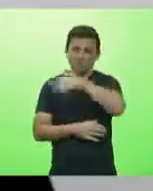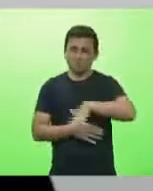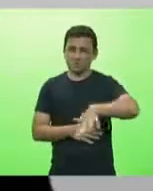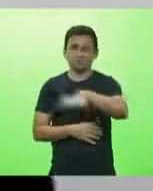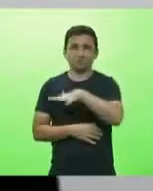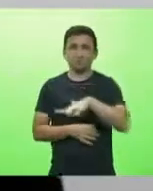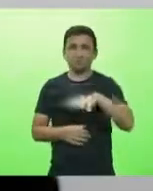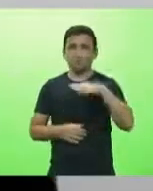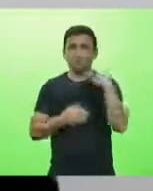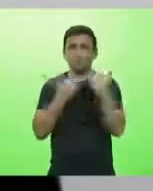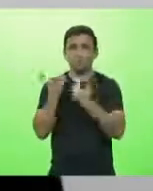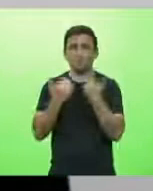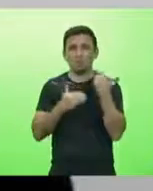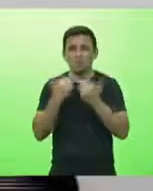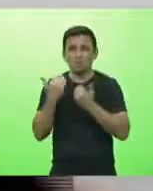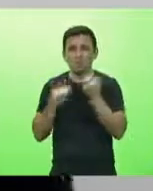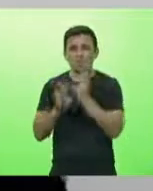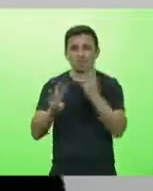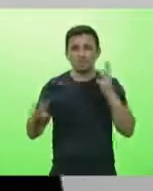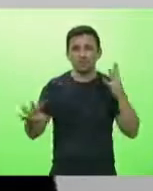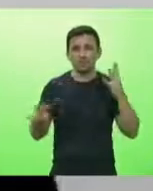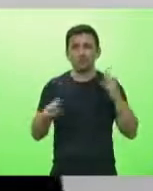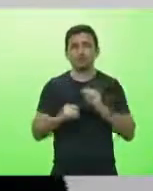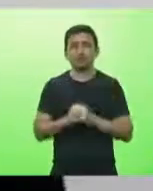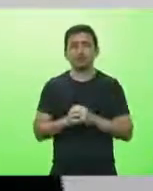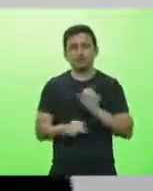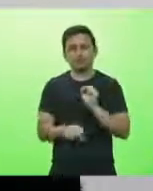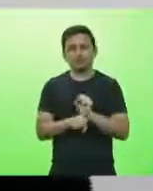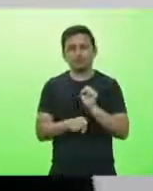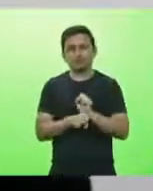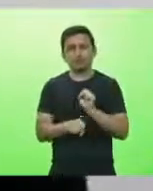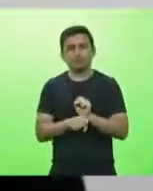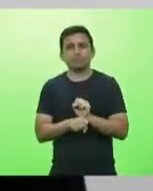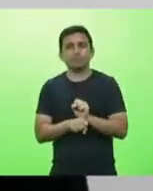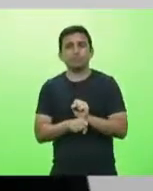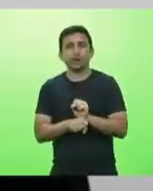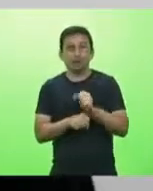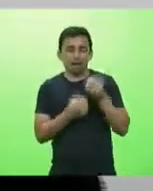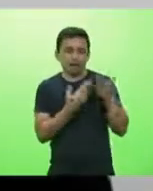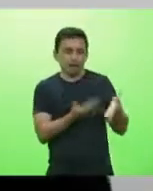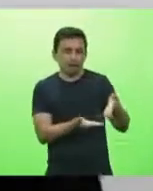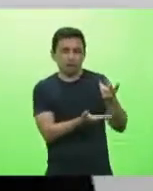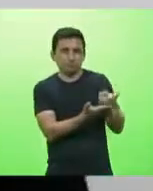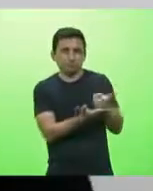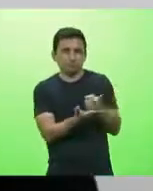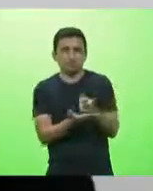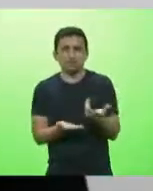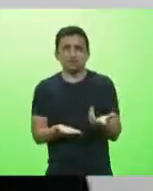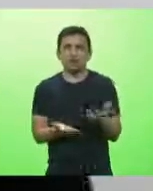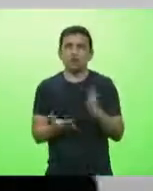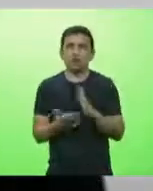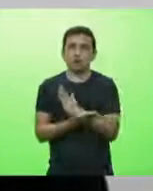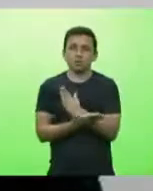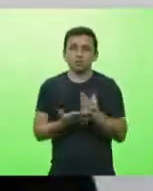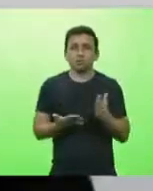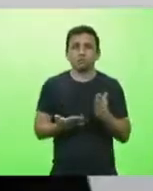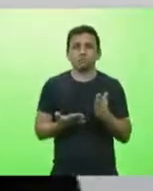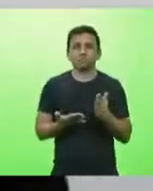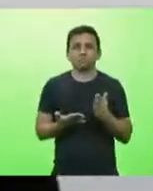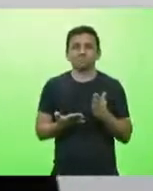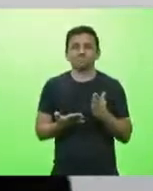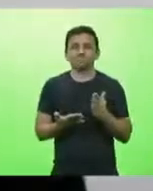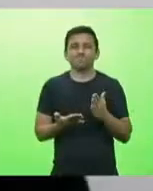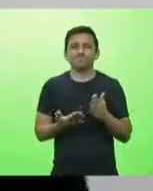morrendo nas filas aguardando um leito de UTI pacientes então como já foi